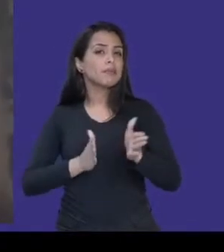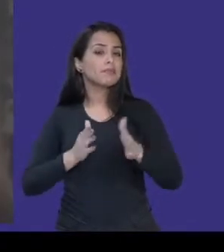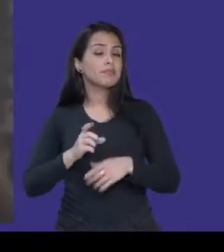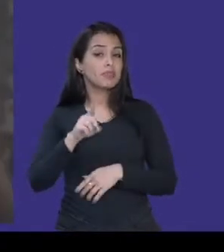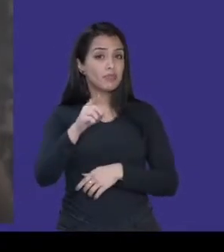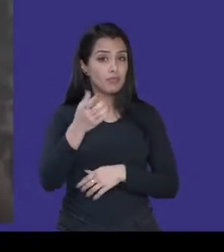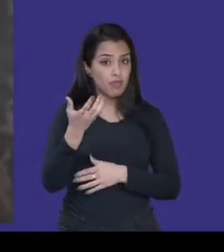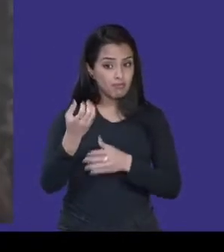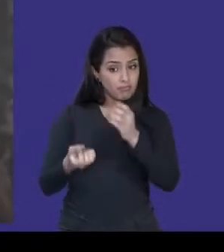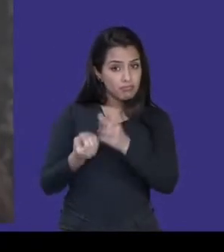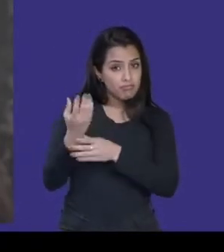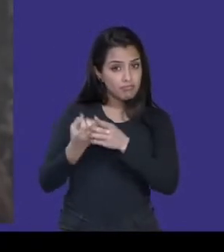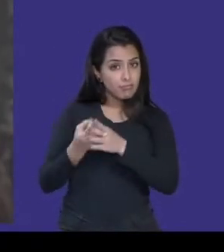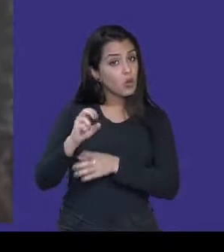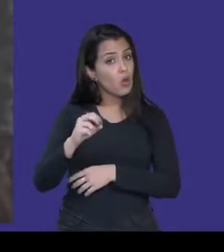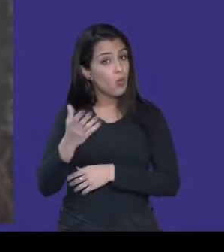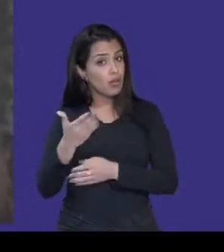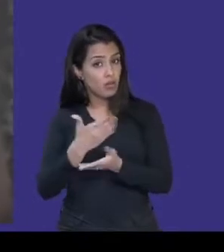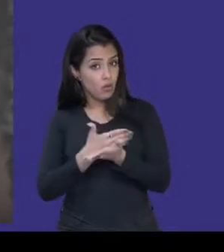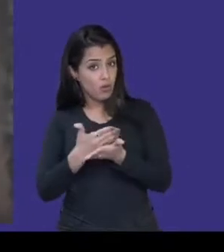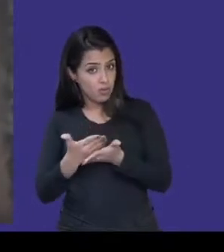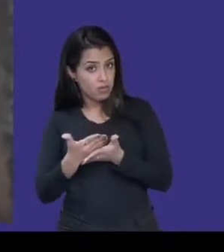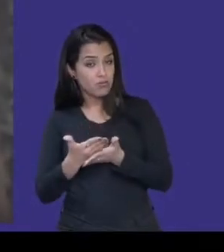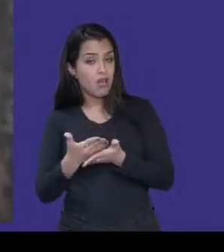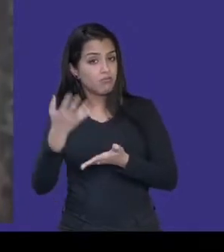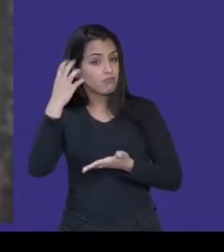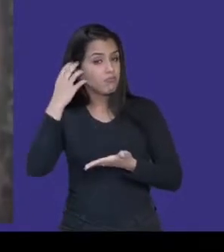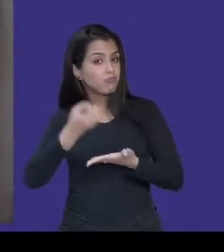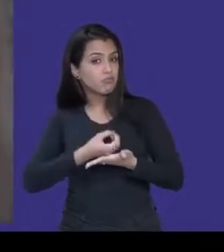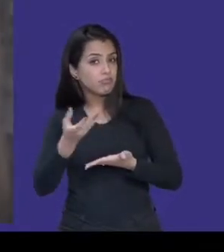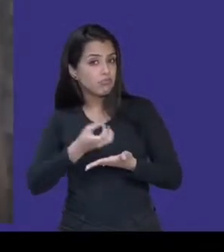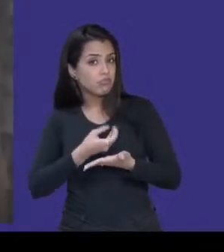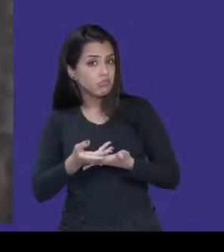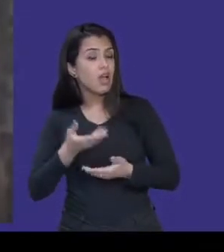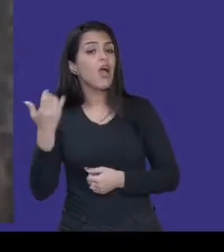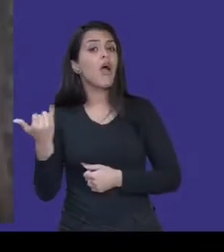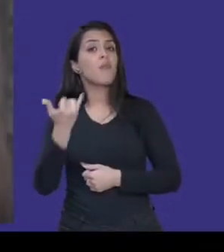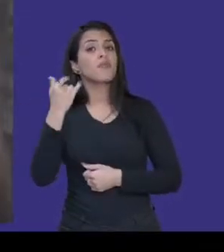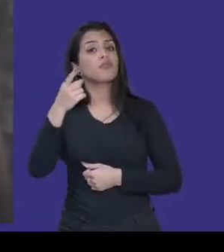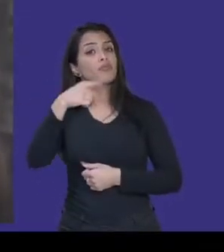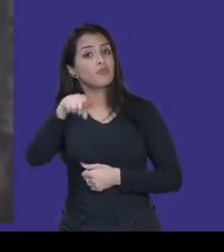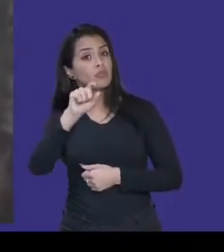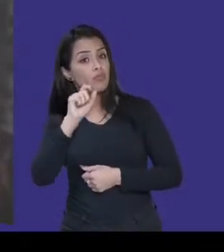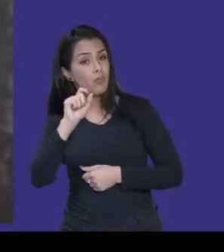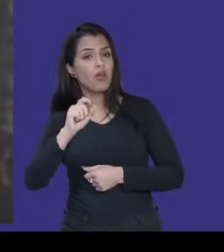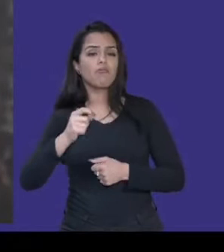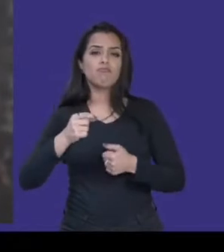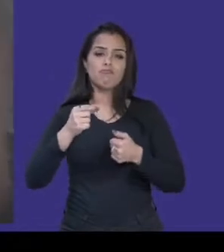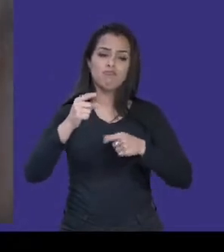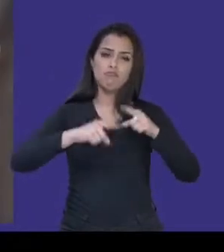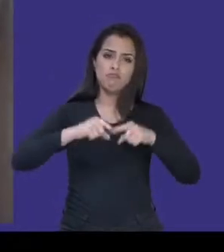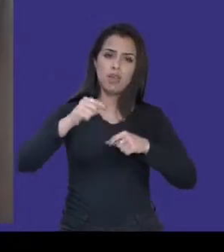começar a produzir esse tipo de conteúdo, é imprescindível garantir que o seu material esteja prontamente